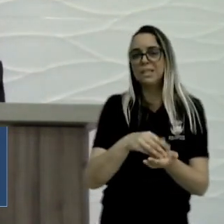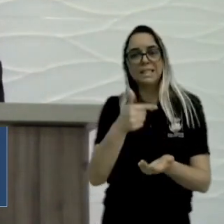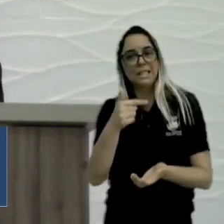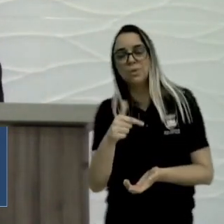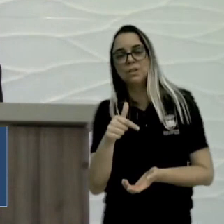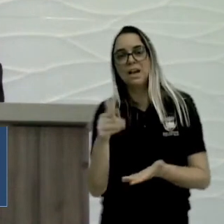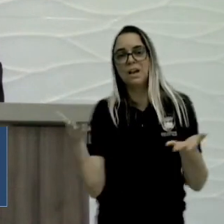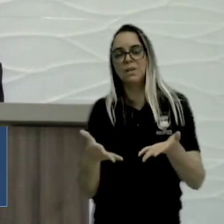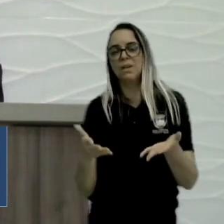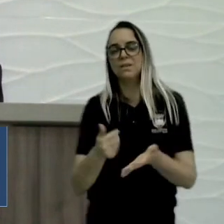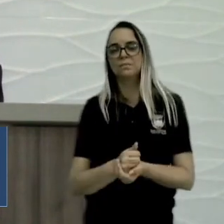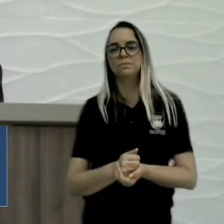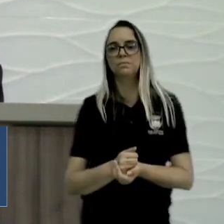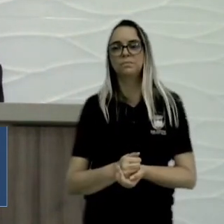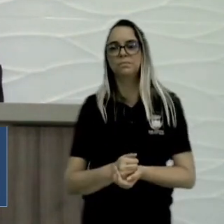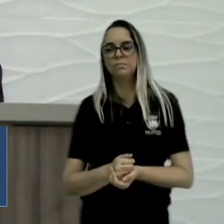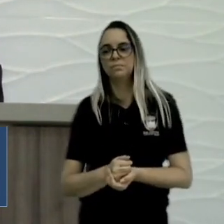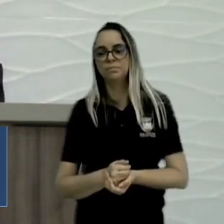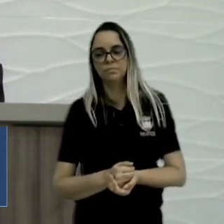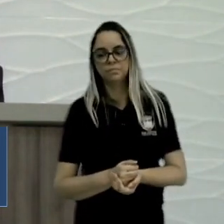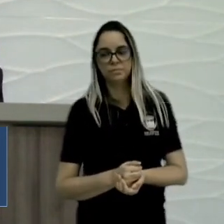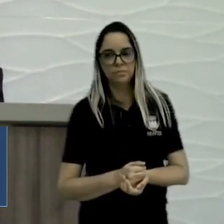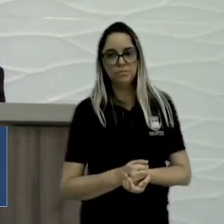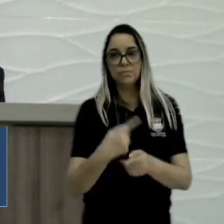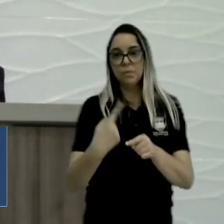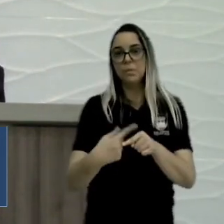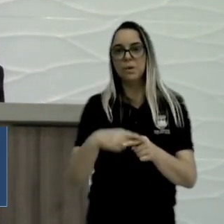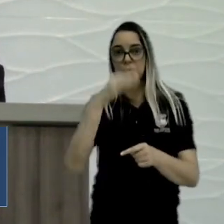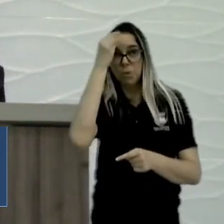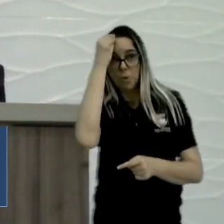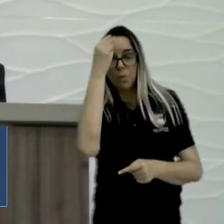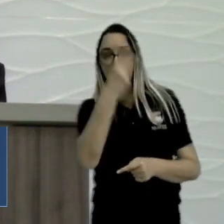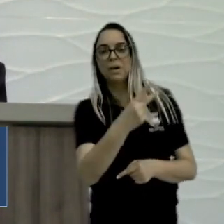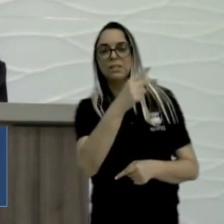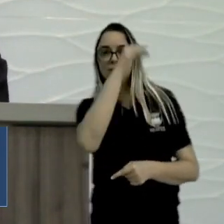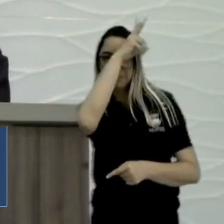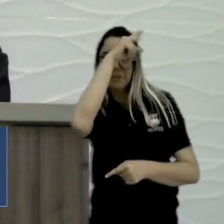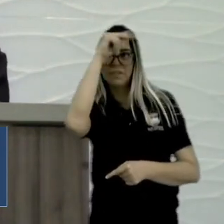está negligenciado por parte, por culpa do Poder Público Municipal.